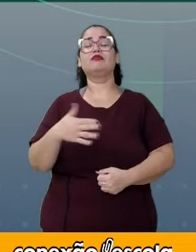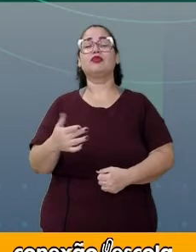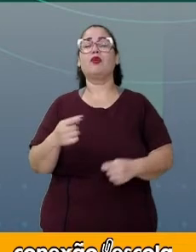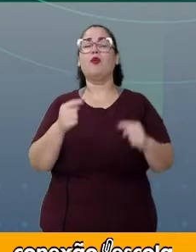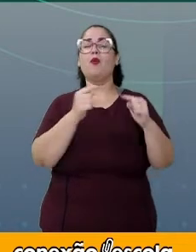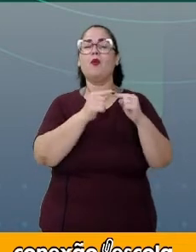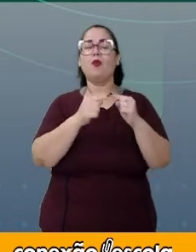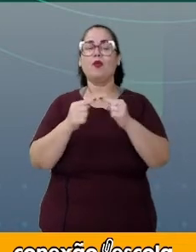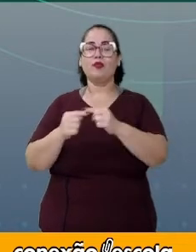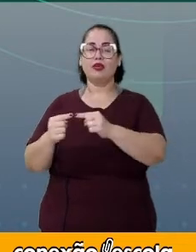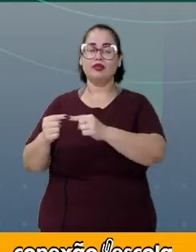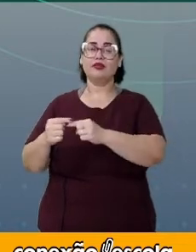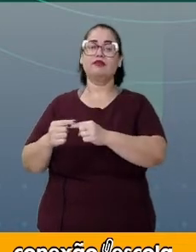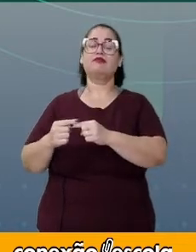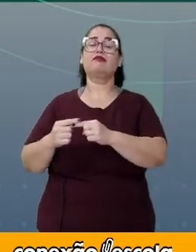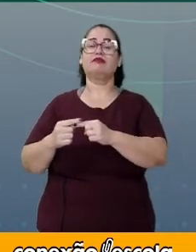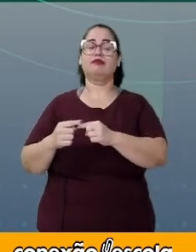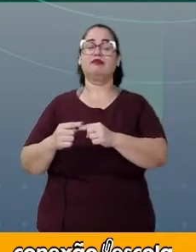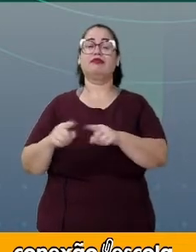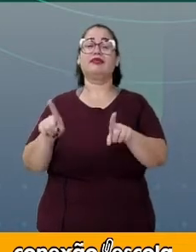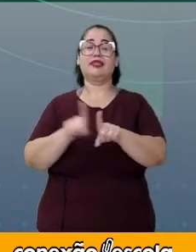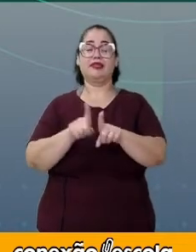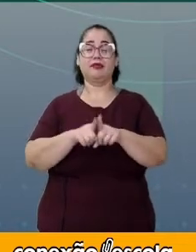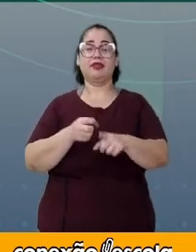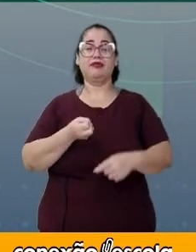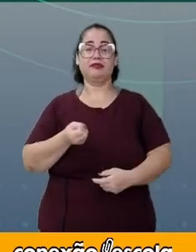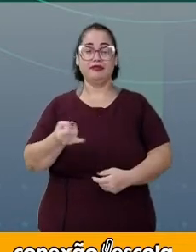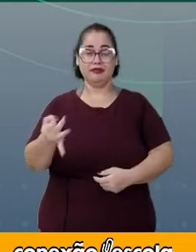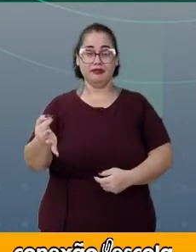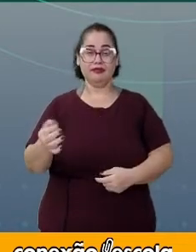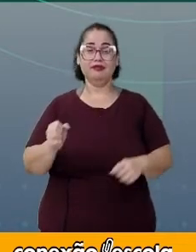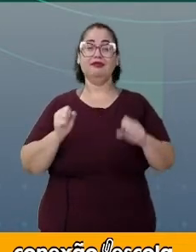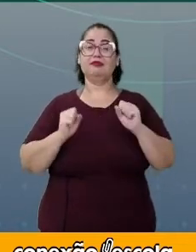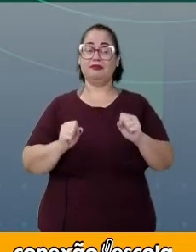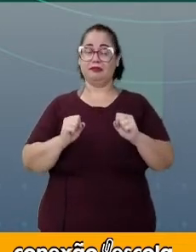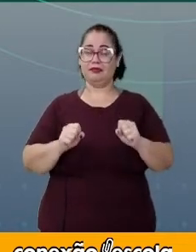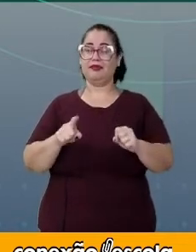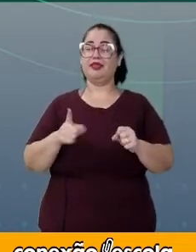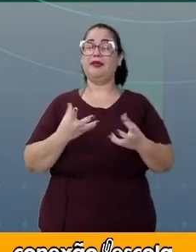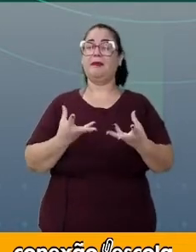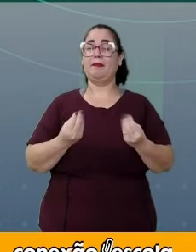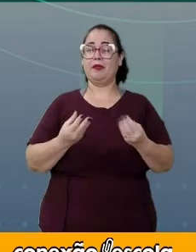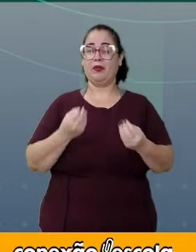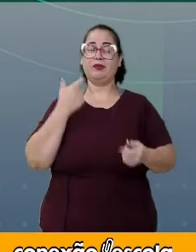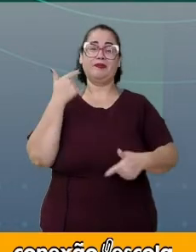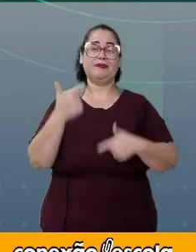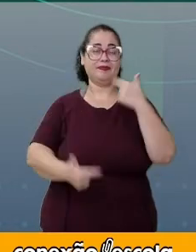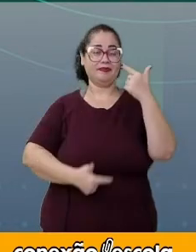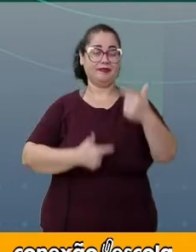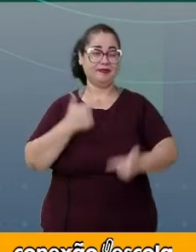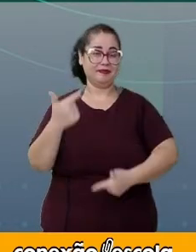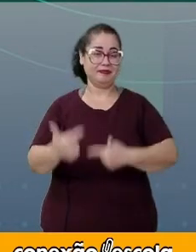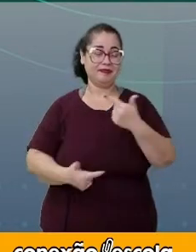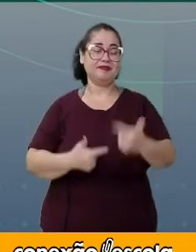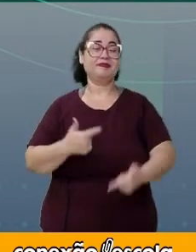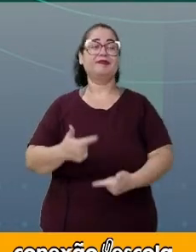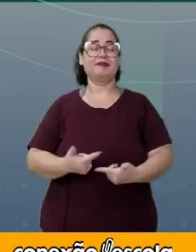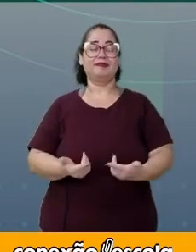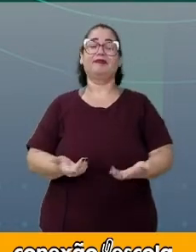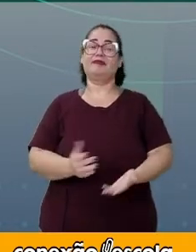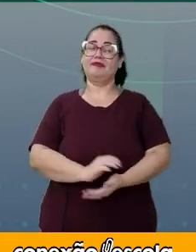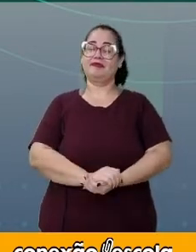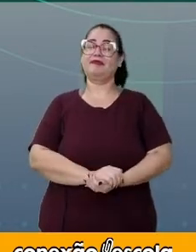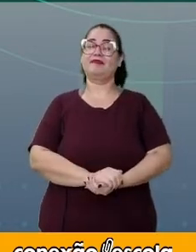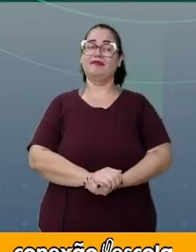combinações e a contagem pode ser bastante trabalhoso. É por